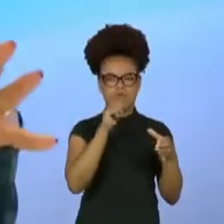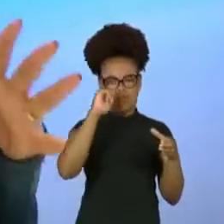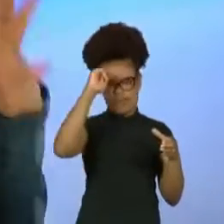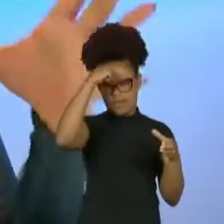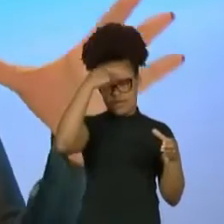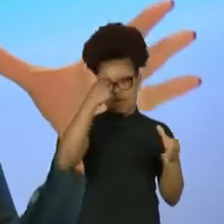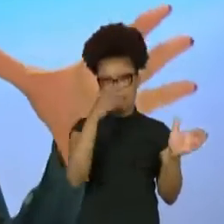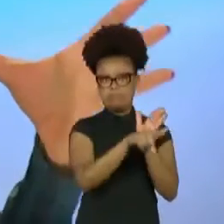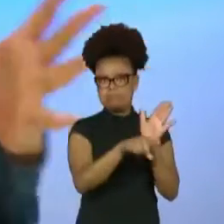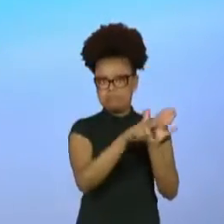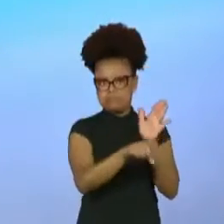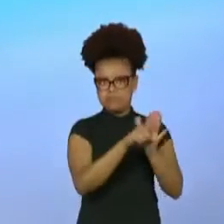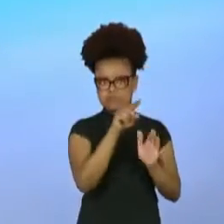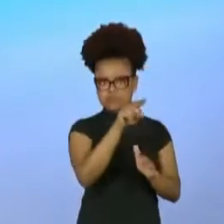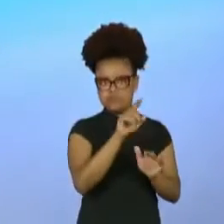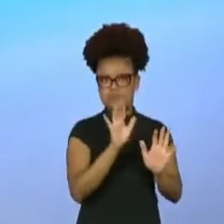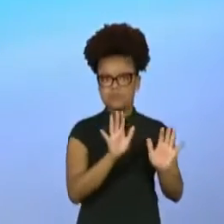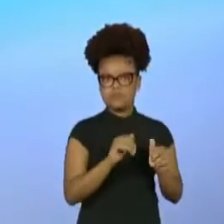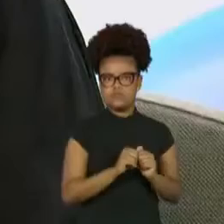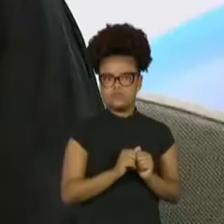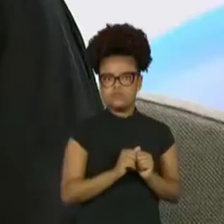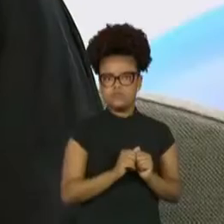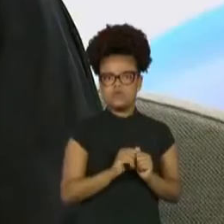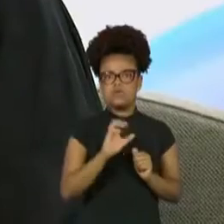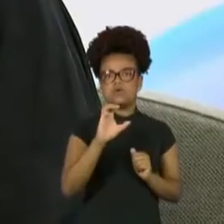Aí a Camila Silva pediu pra te perguntar uma coisa.